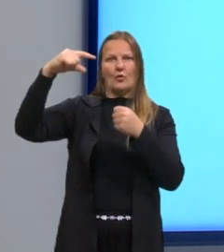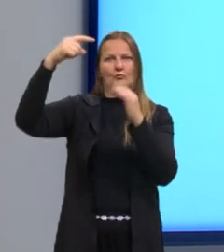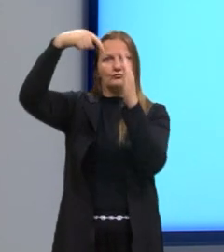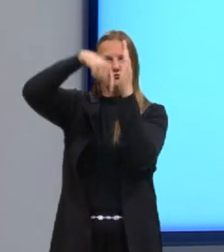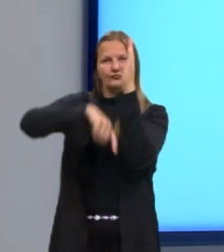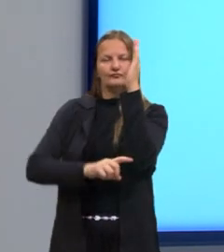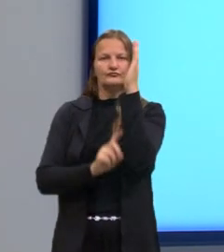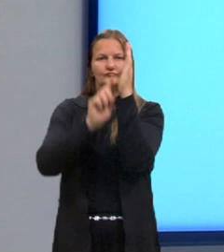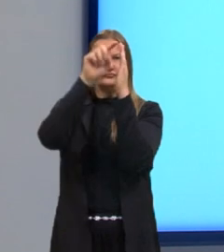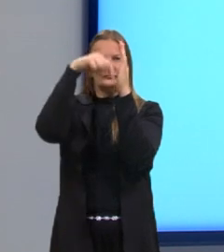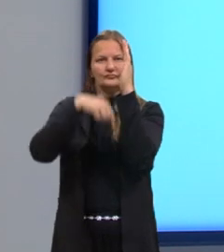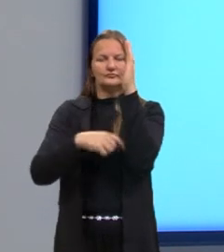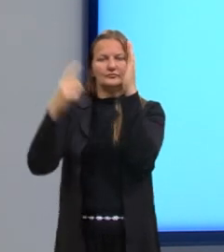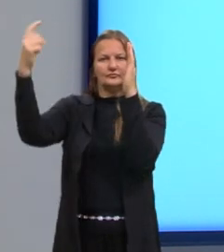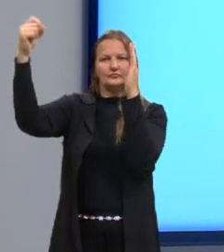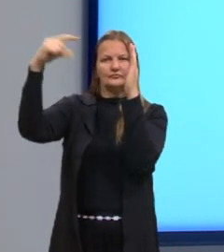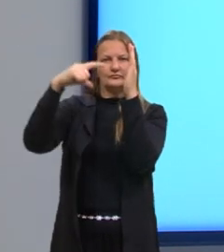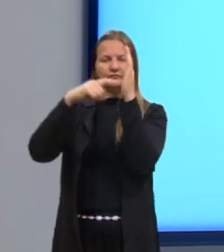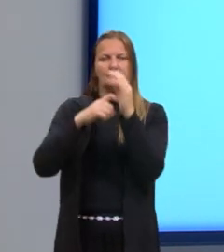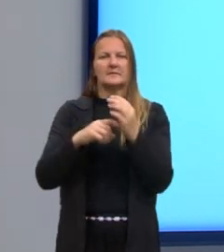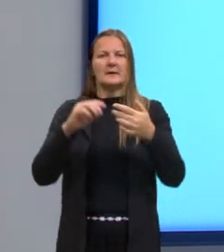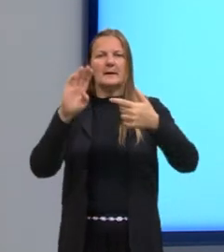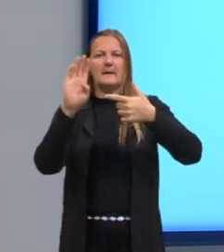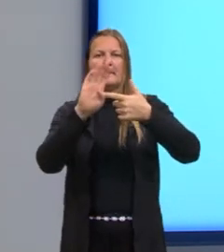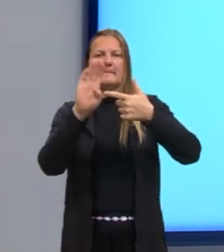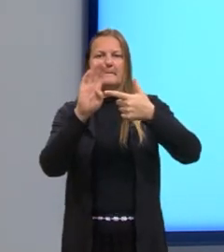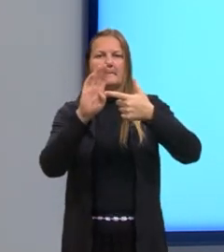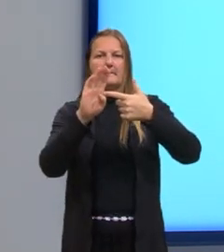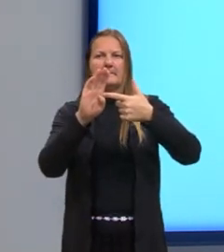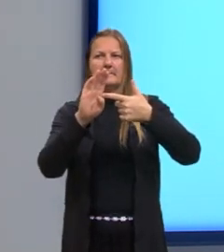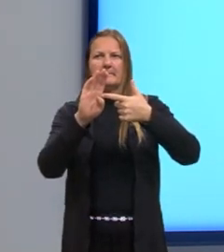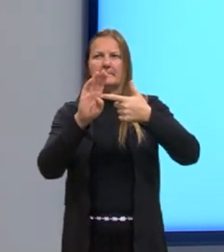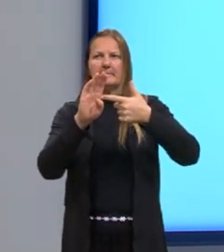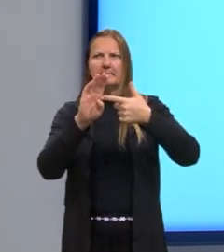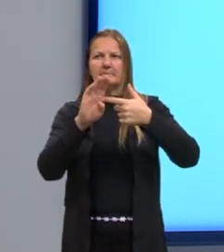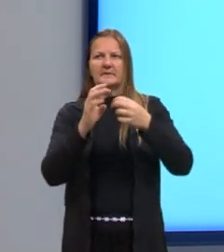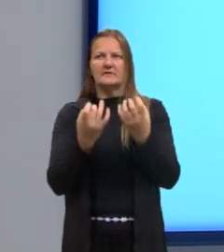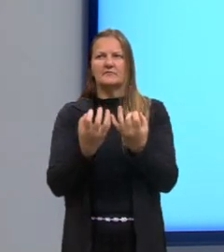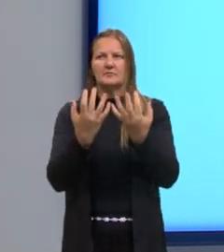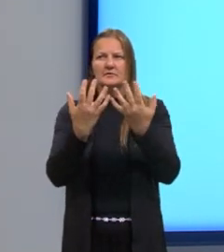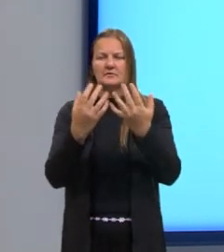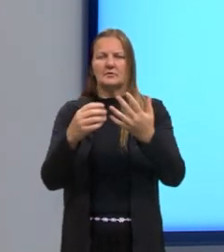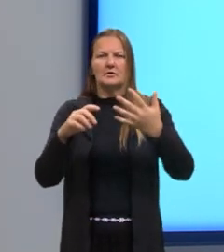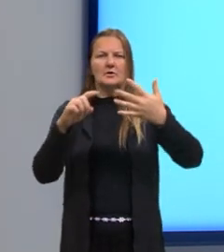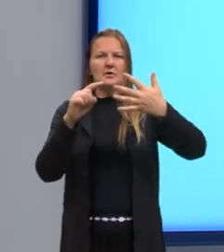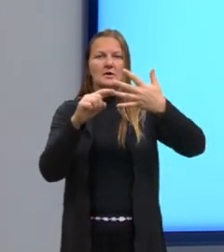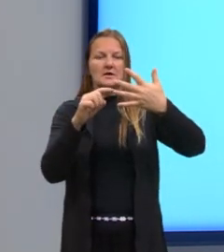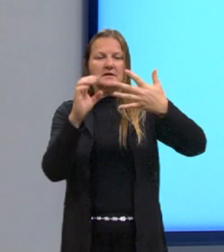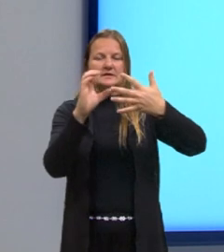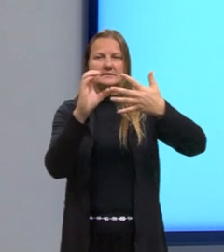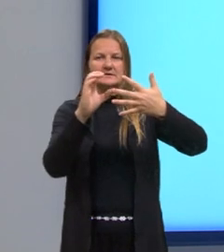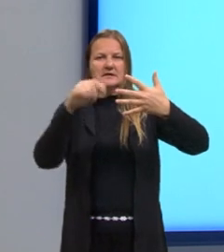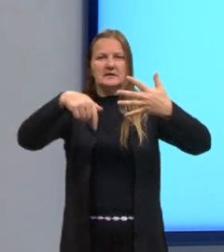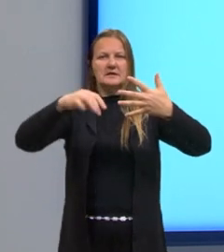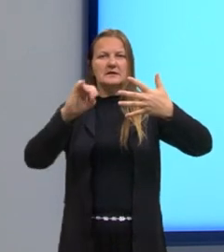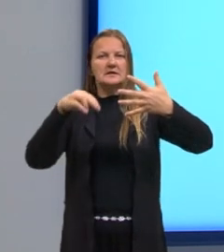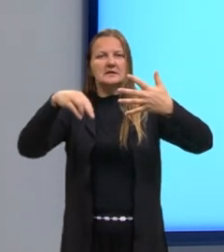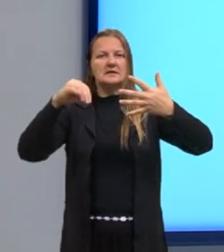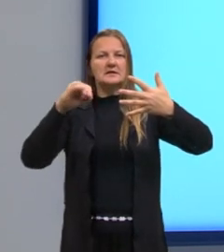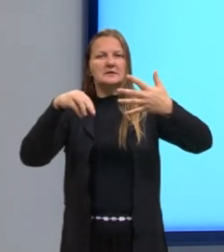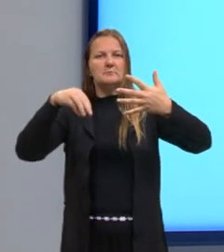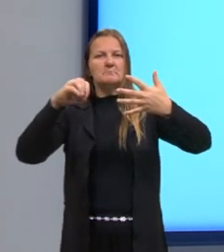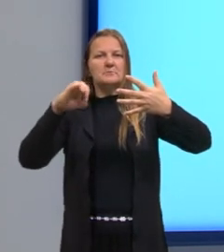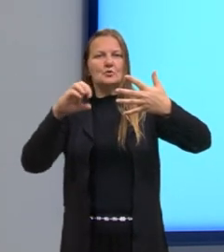B. Fermentação? C. Quimiosíntese? D. Respiração aeróbica? E.